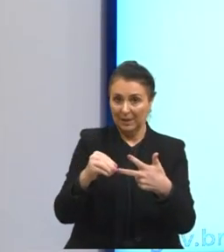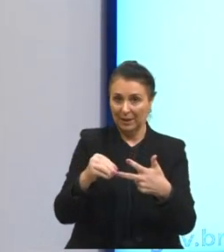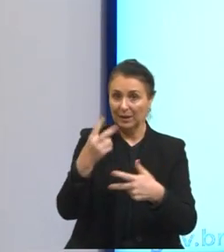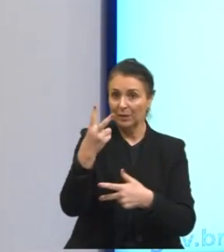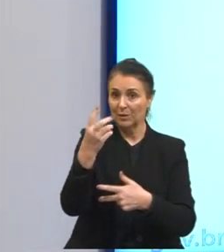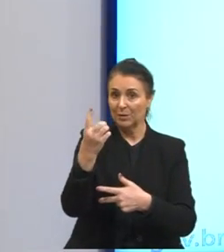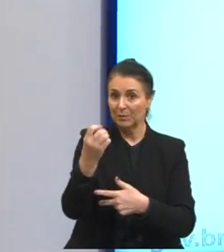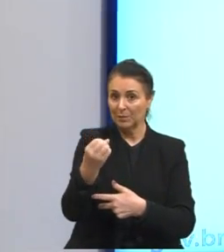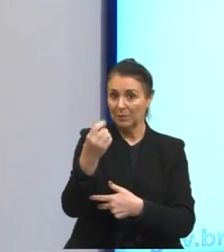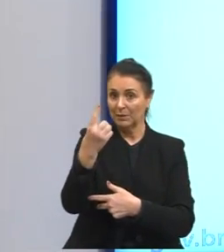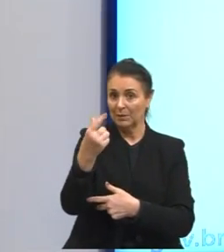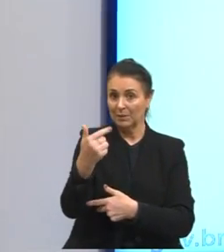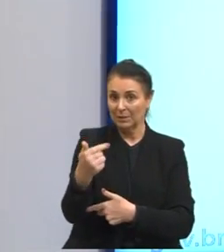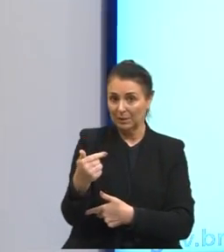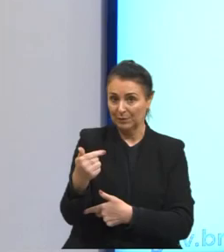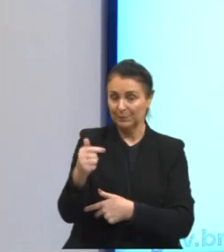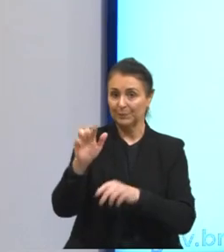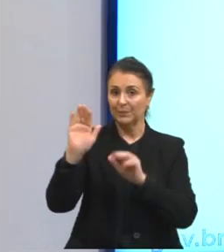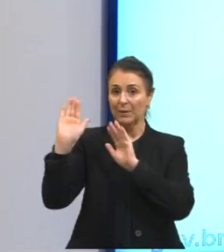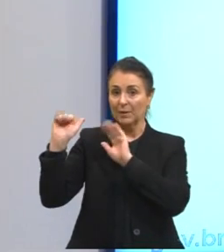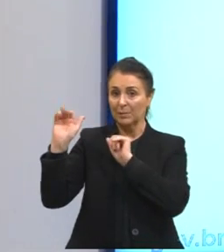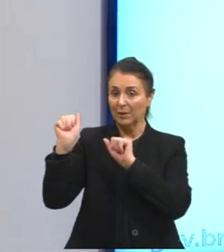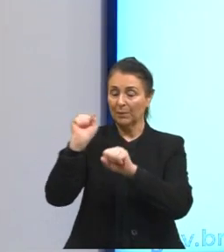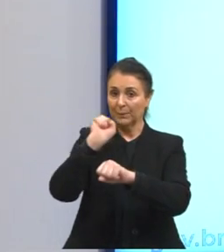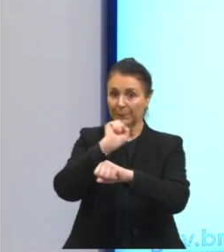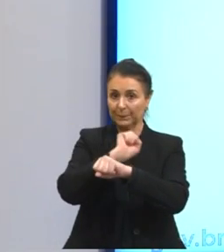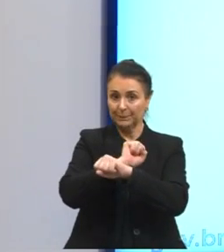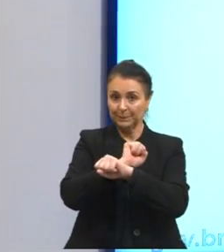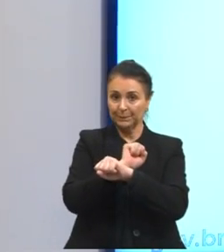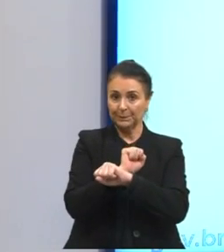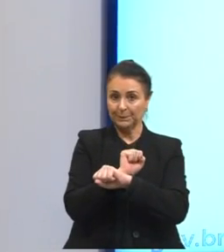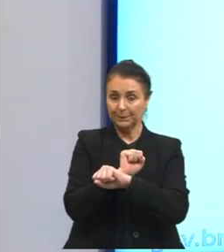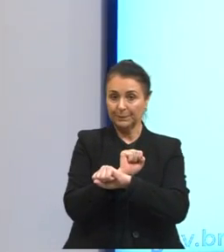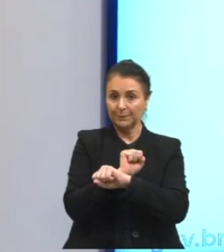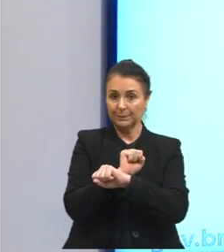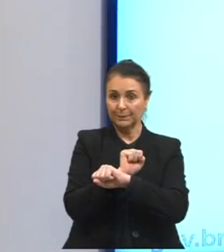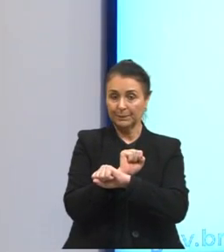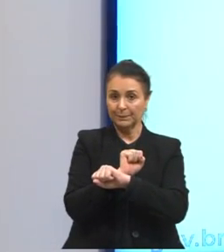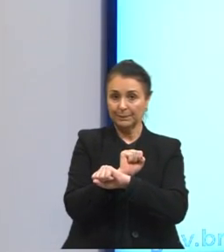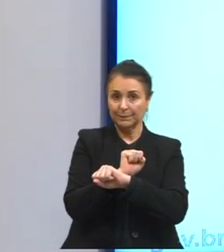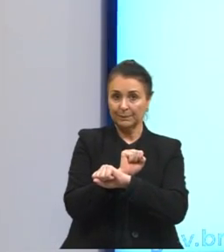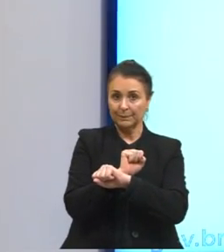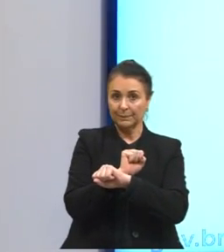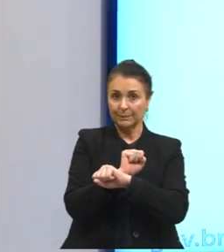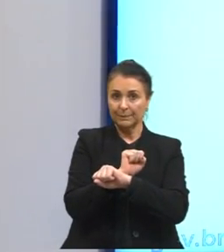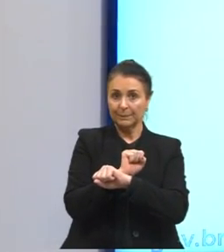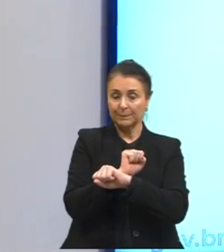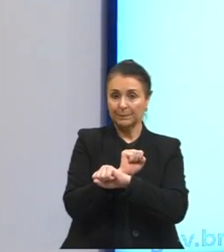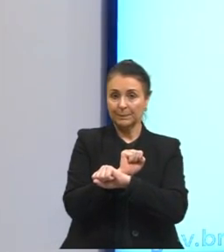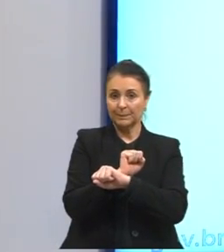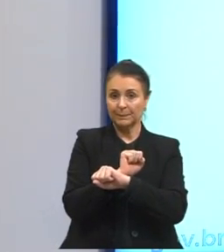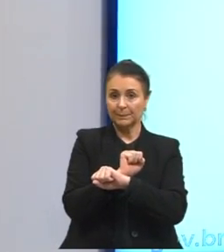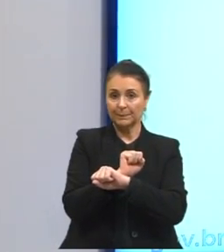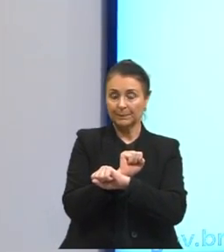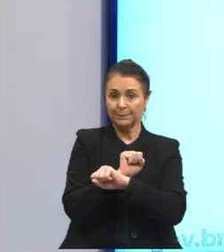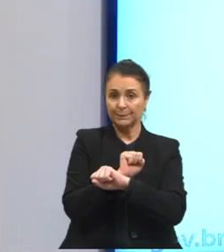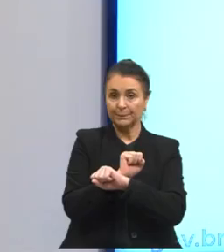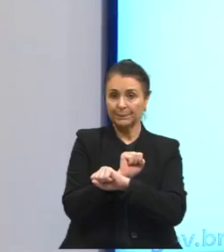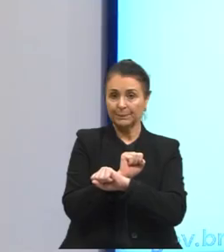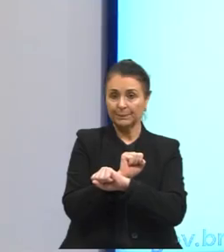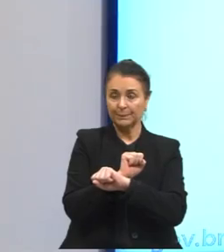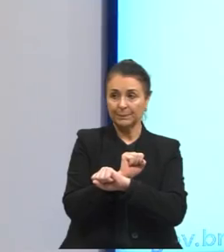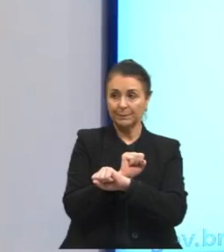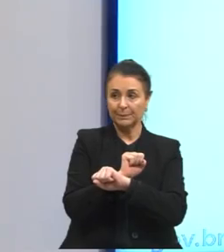Goicocheia reconoce as madeiras por o olor de que árboles vêm, que idade tem e